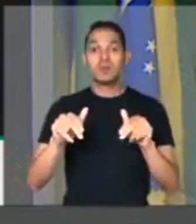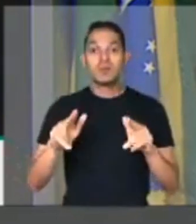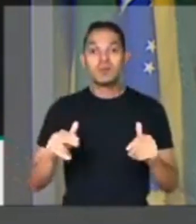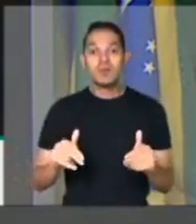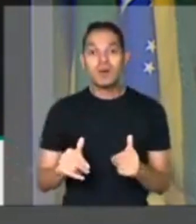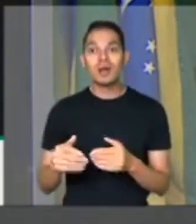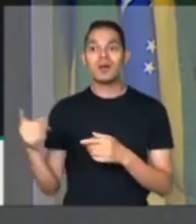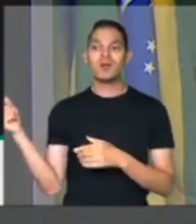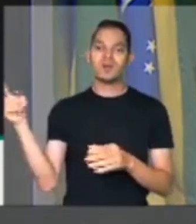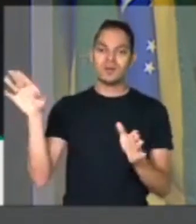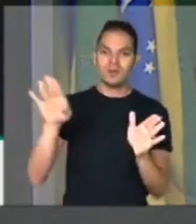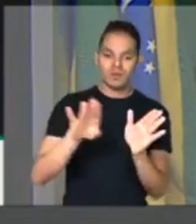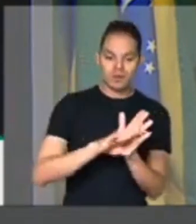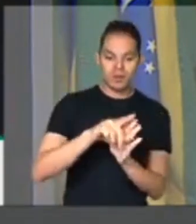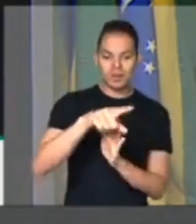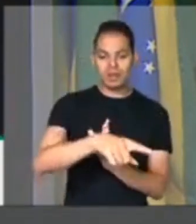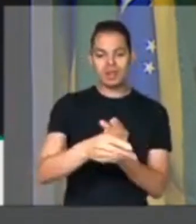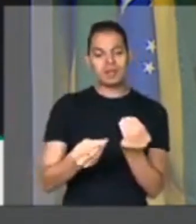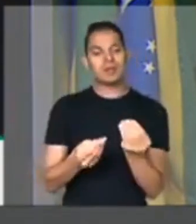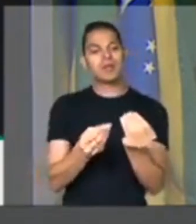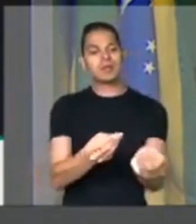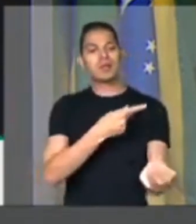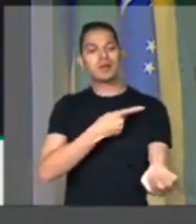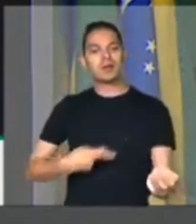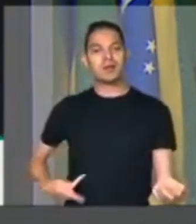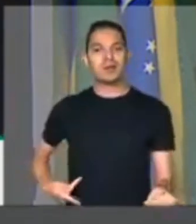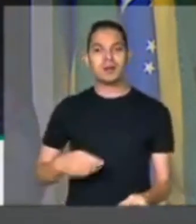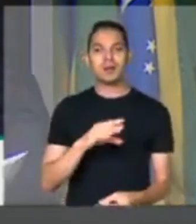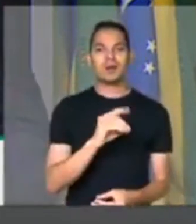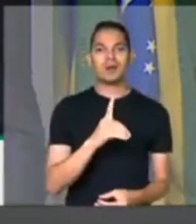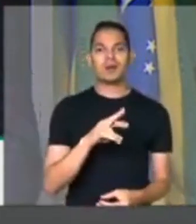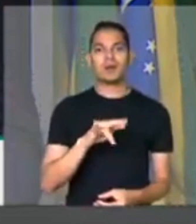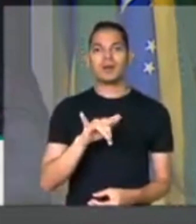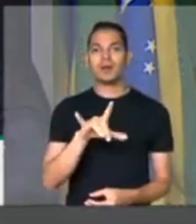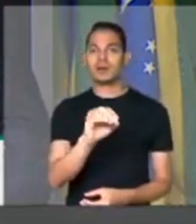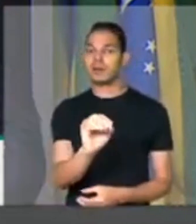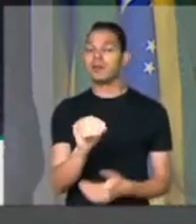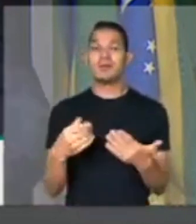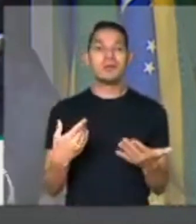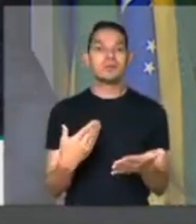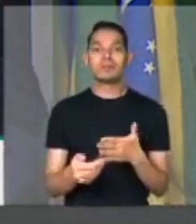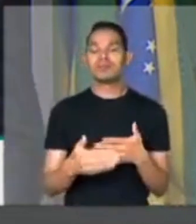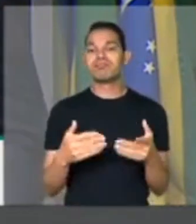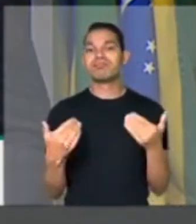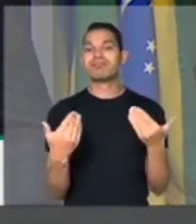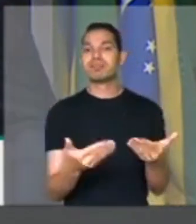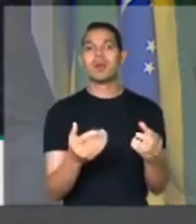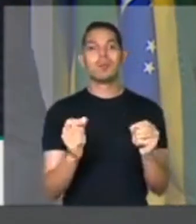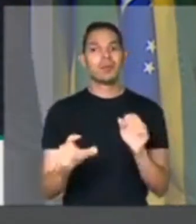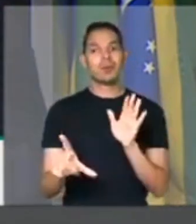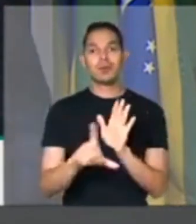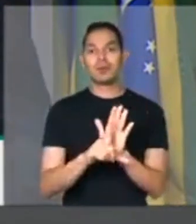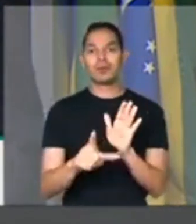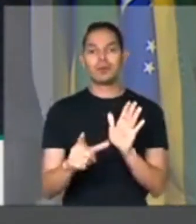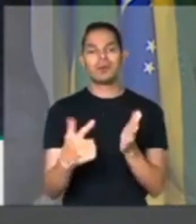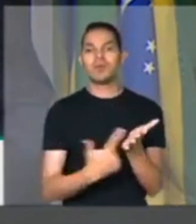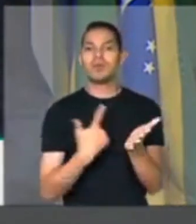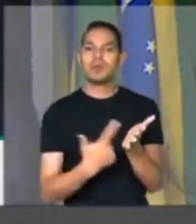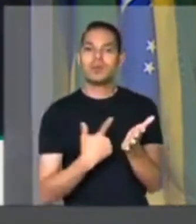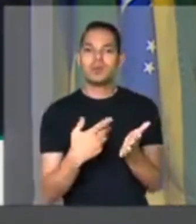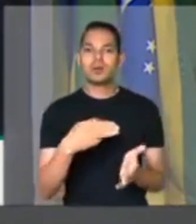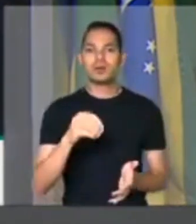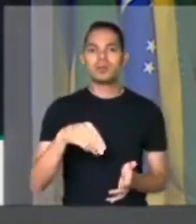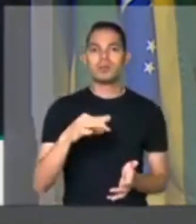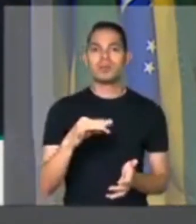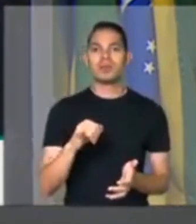aqui entregar nas mãos do nosso presidente Rodrigo Maia. Poderia ter entregado um livro do Monteiro Lobato, que ele não